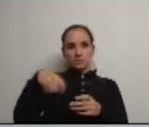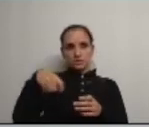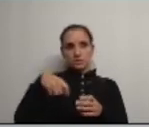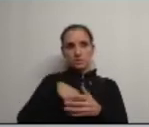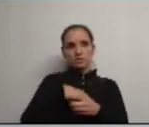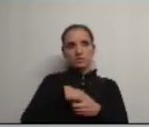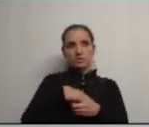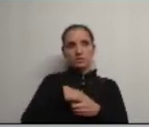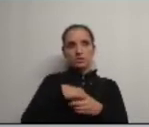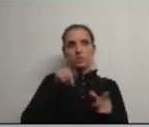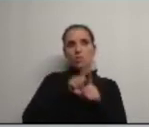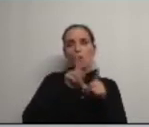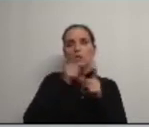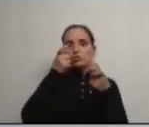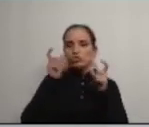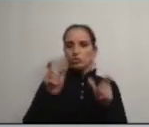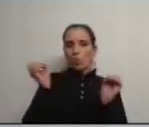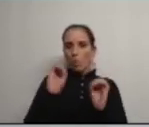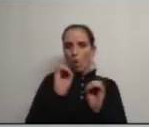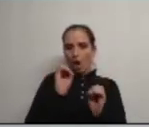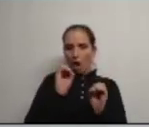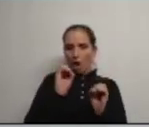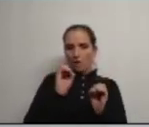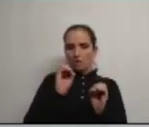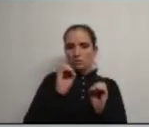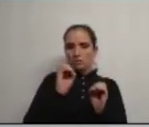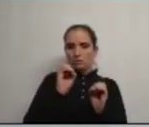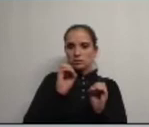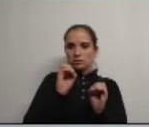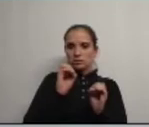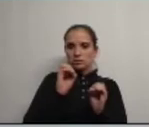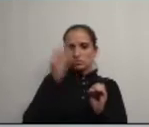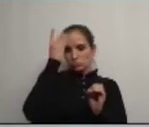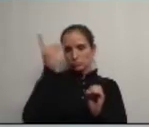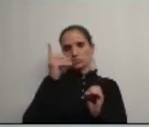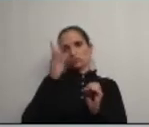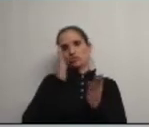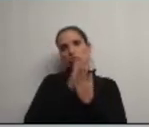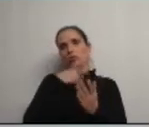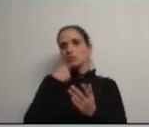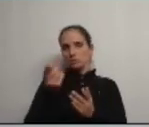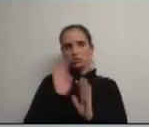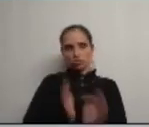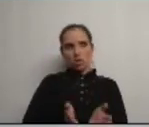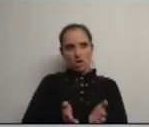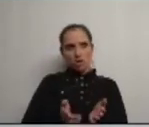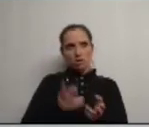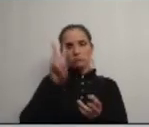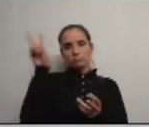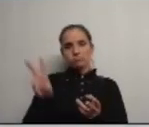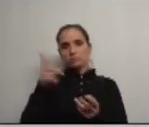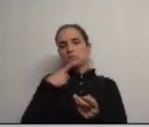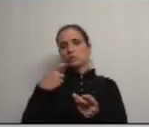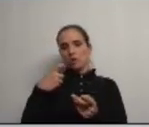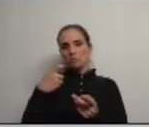não vai haver gestão da parte docente pelo município de Agda segunda questão